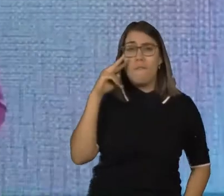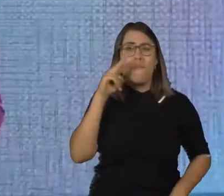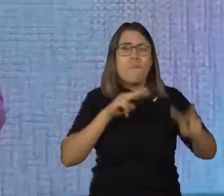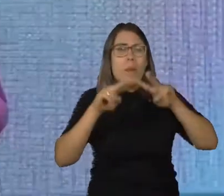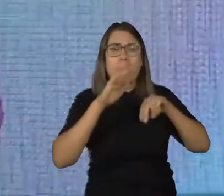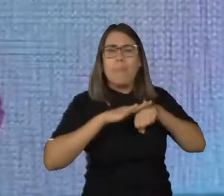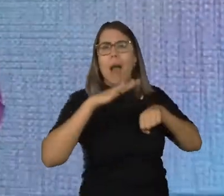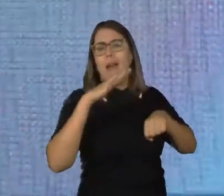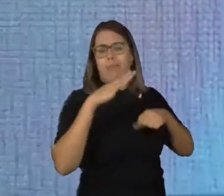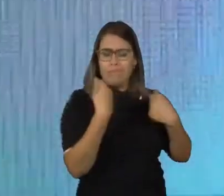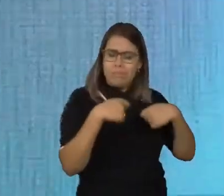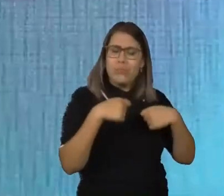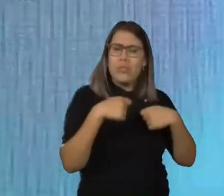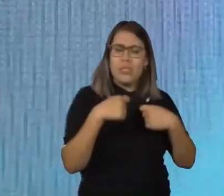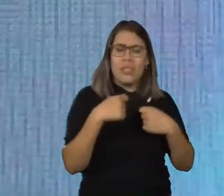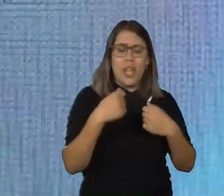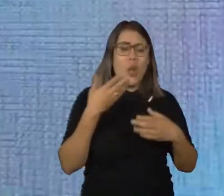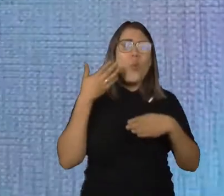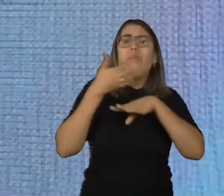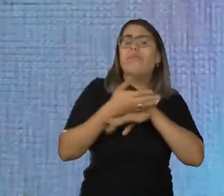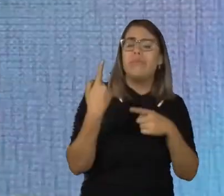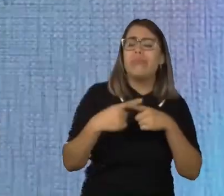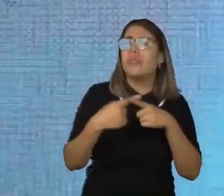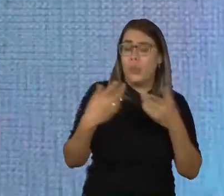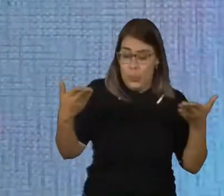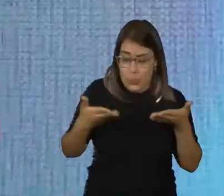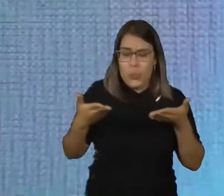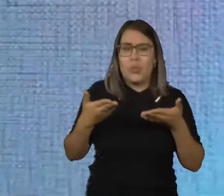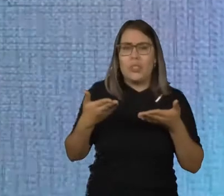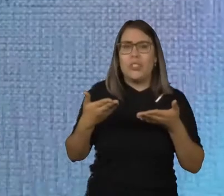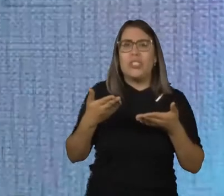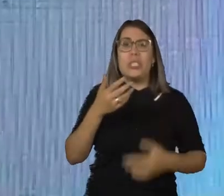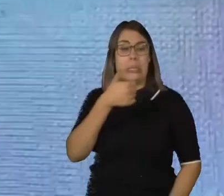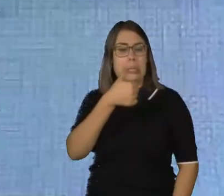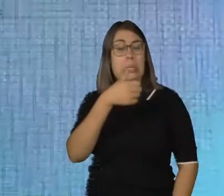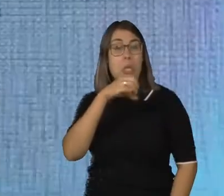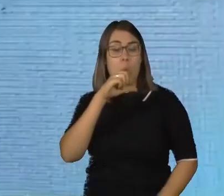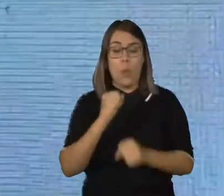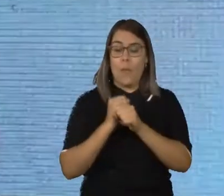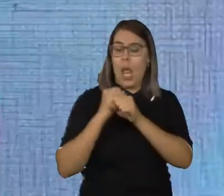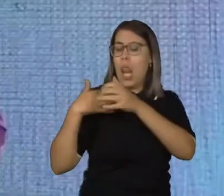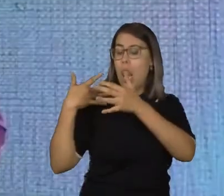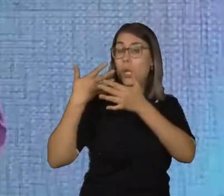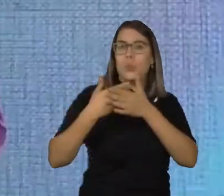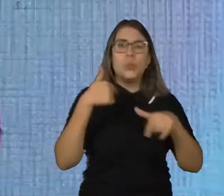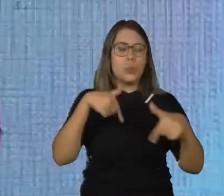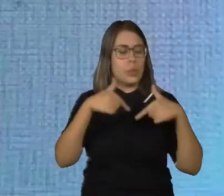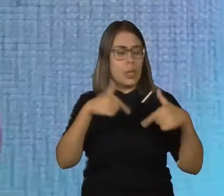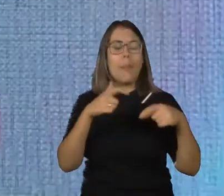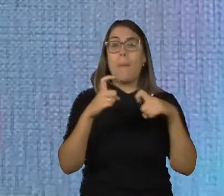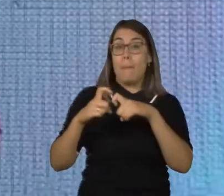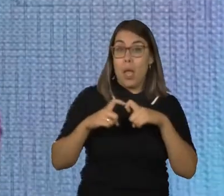E nós temos eles casos. Por que eu entrei nessa área? Porque hoje eu trabalhei durante 19 anos na área de UTIs,